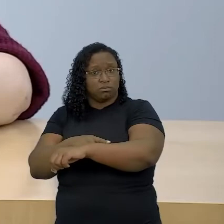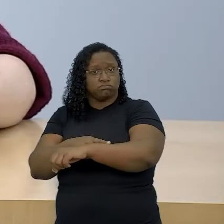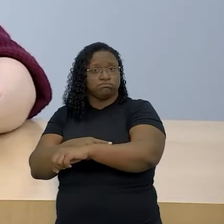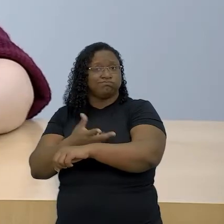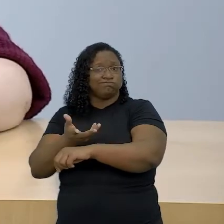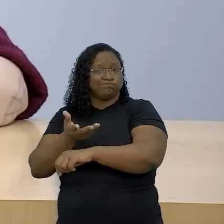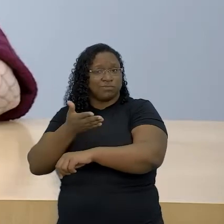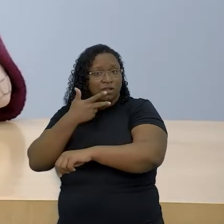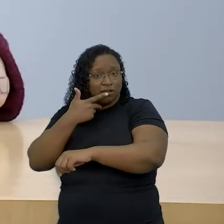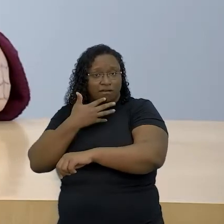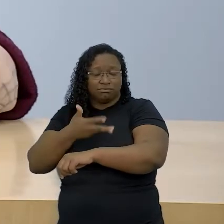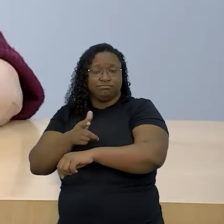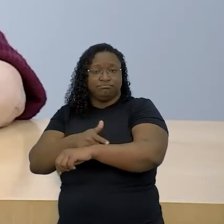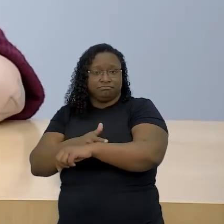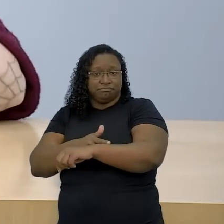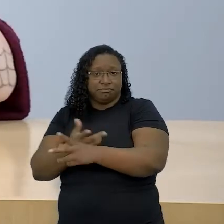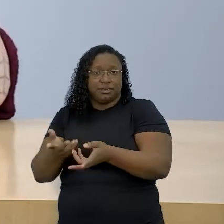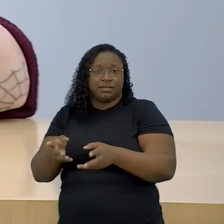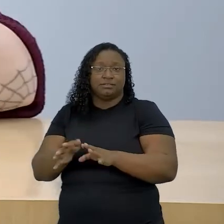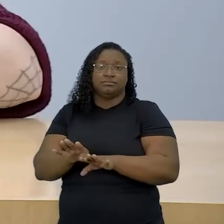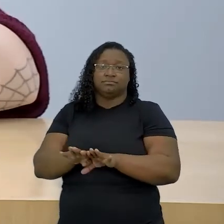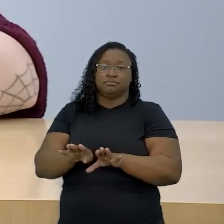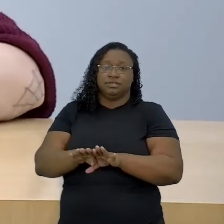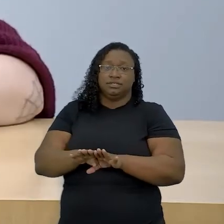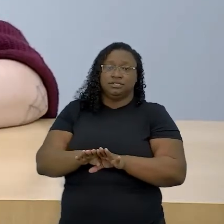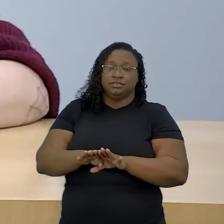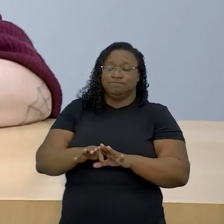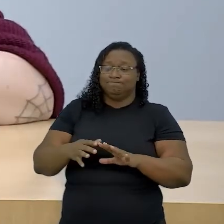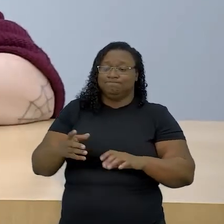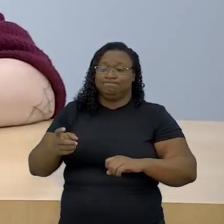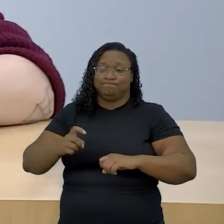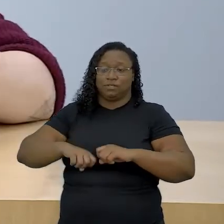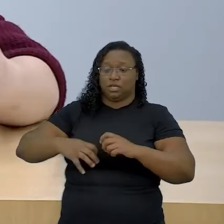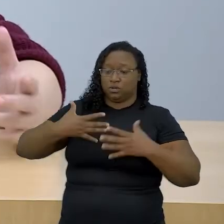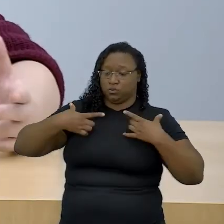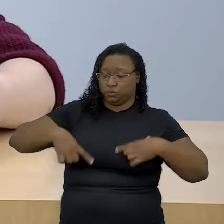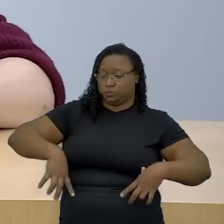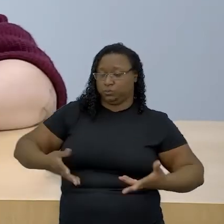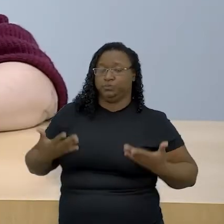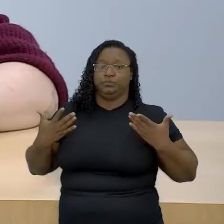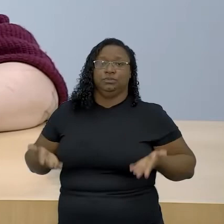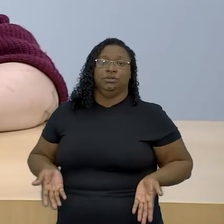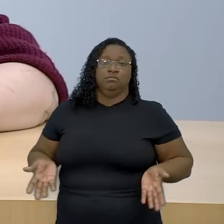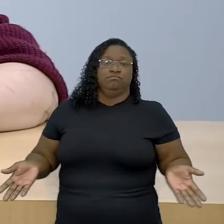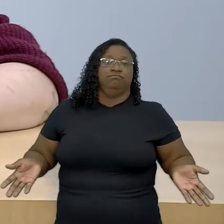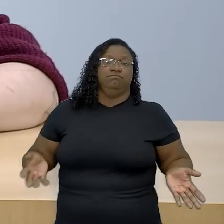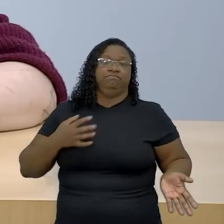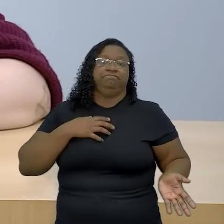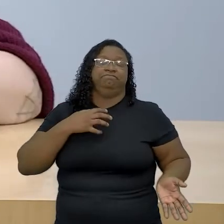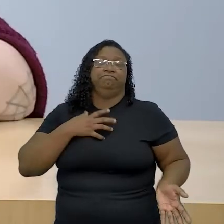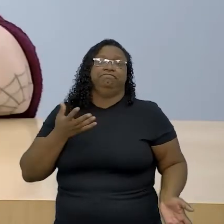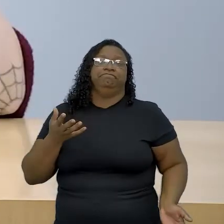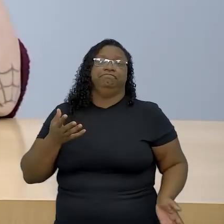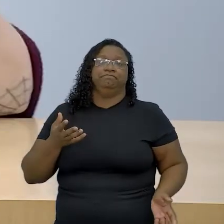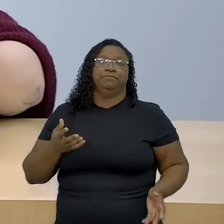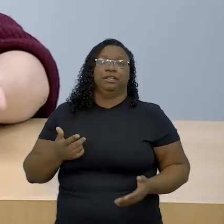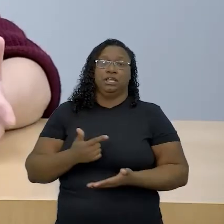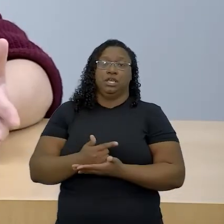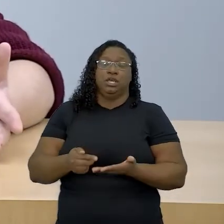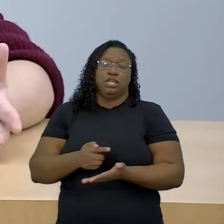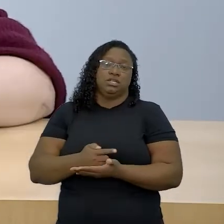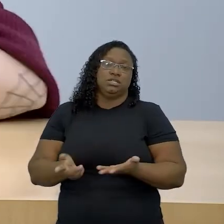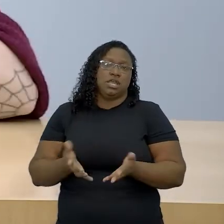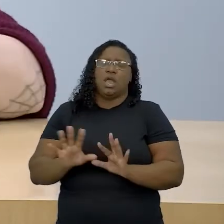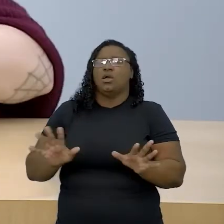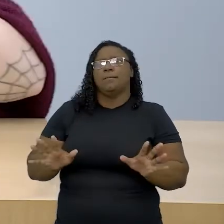a sua orientação sexual. É como se as vidas humanas valessem diferente baseadas em